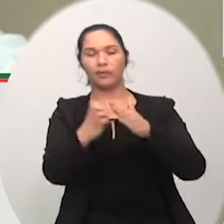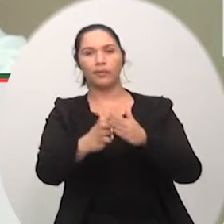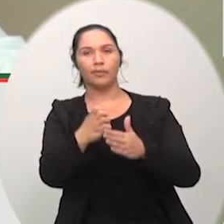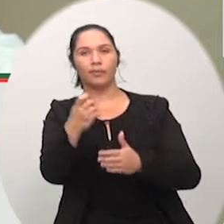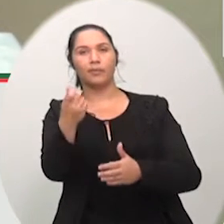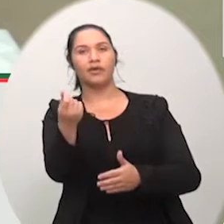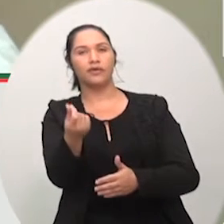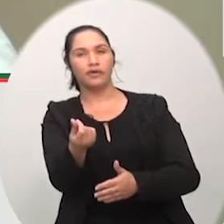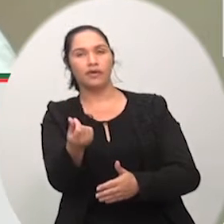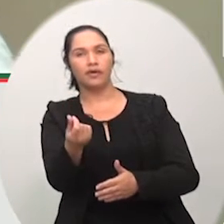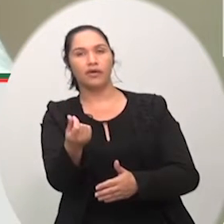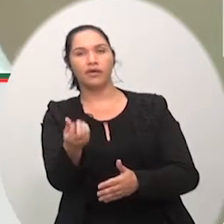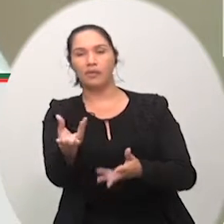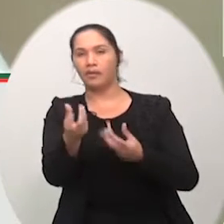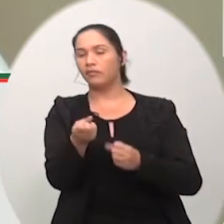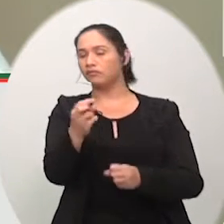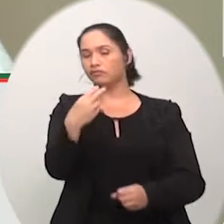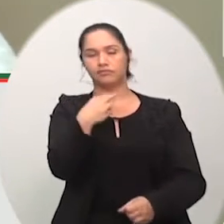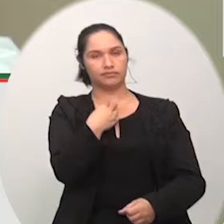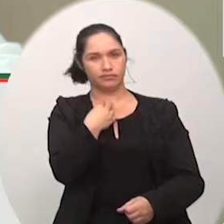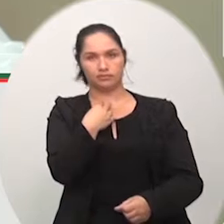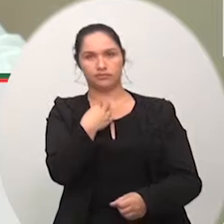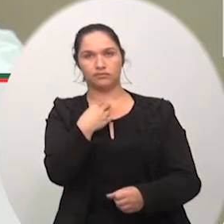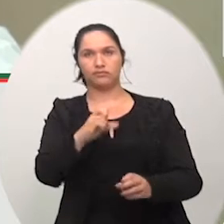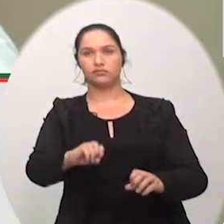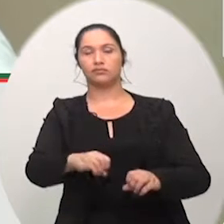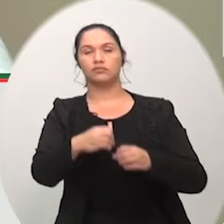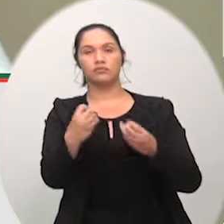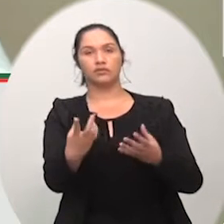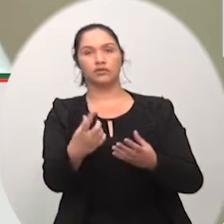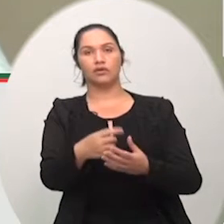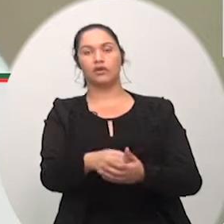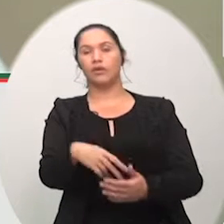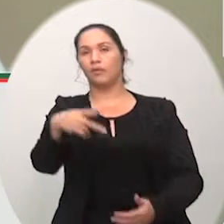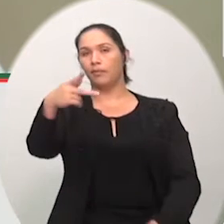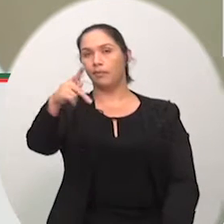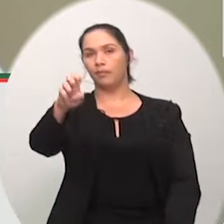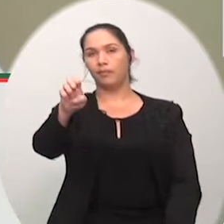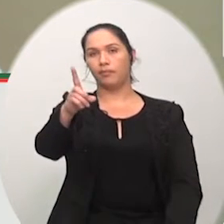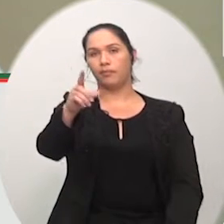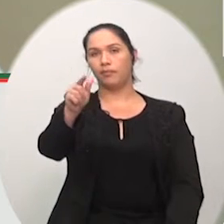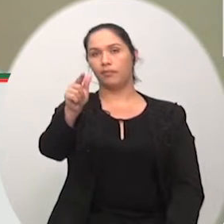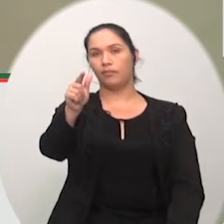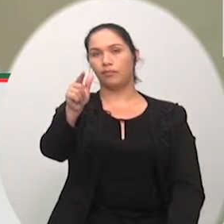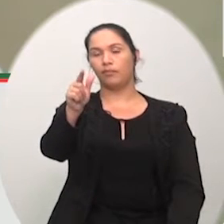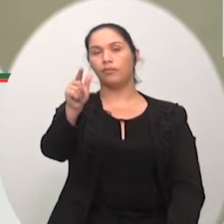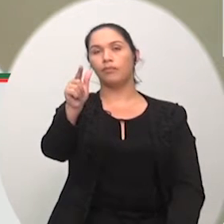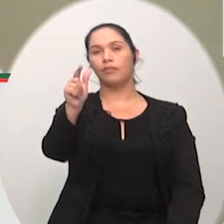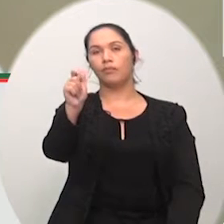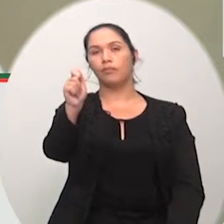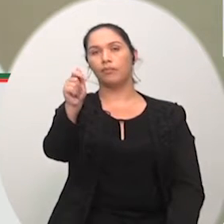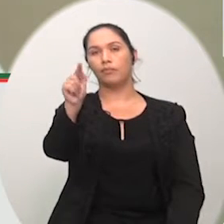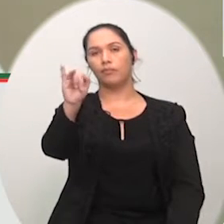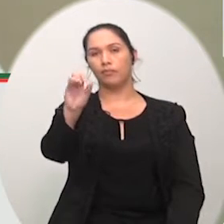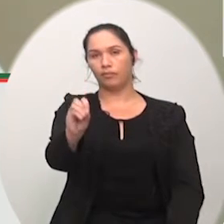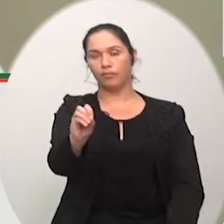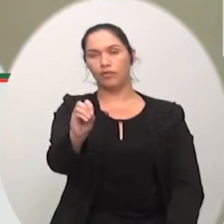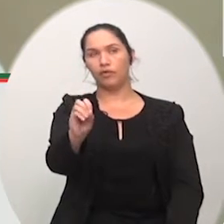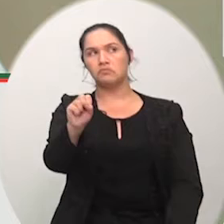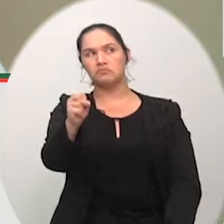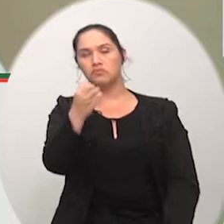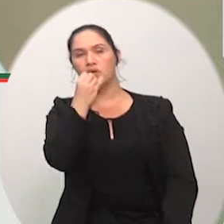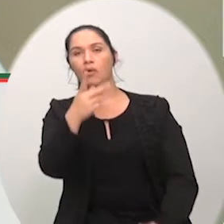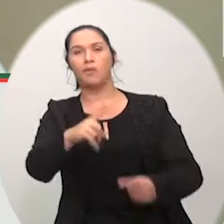parecida um pedágio dentro de uma realidade mas esses que estão querendo botar três pedágios coisa